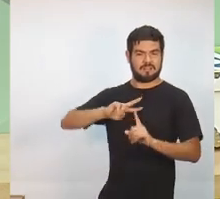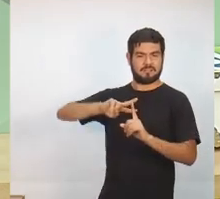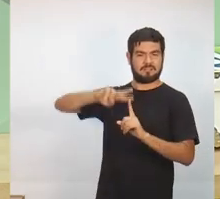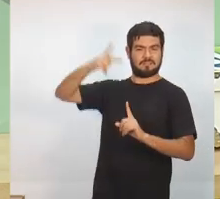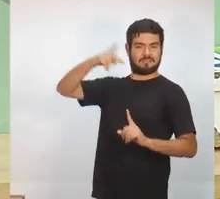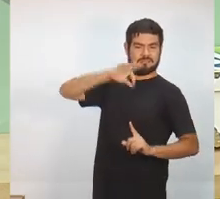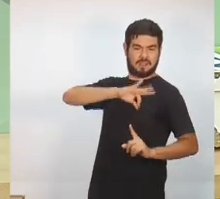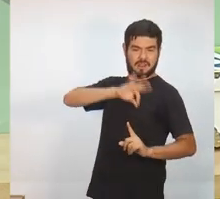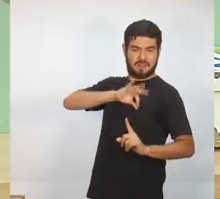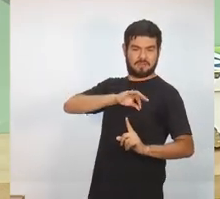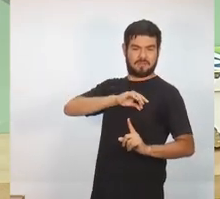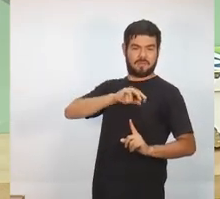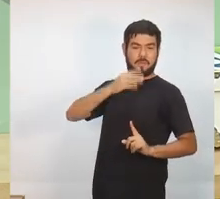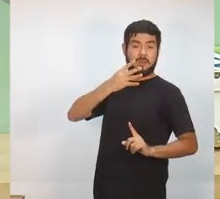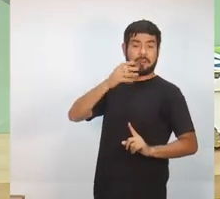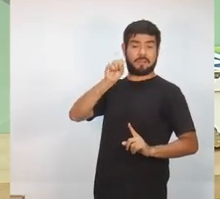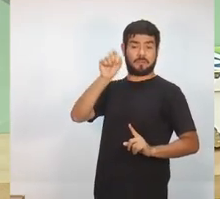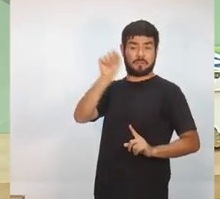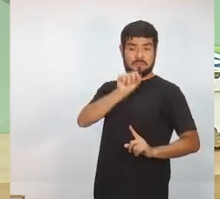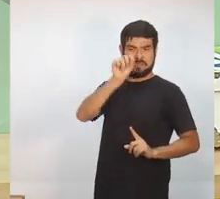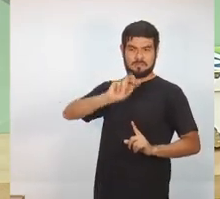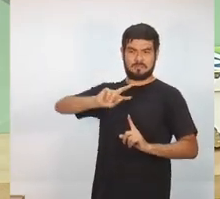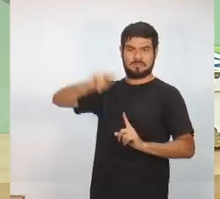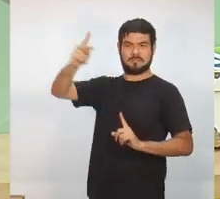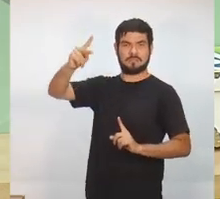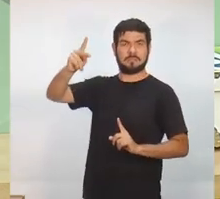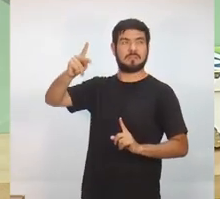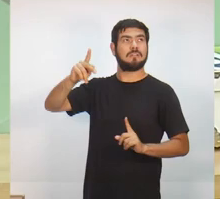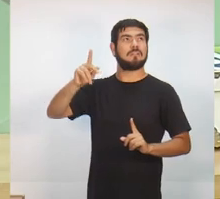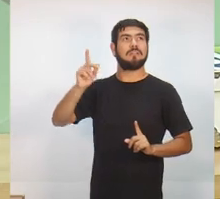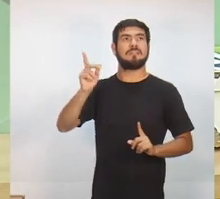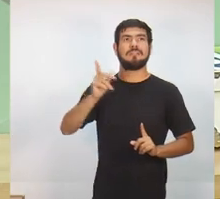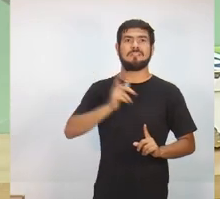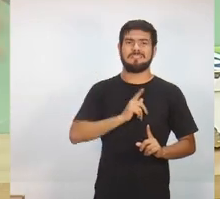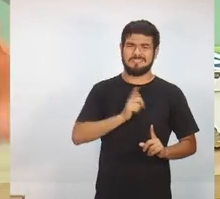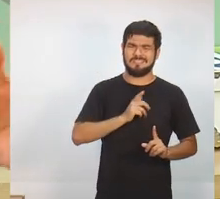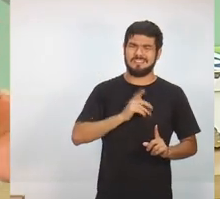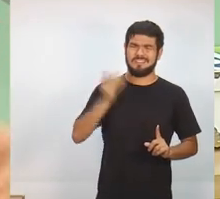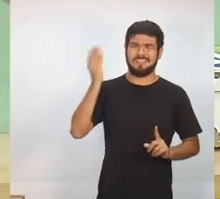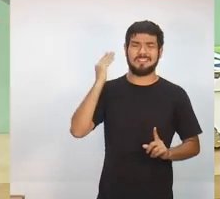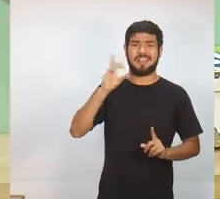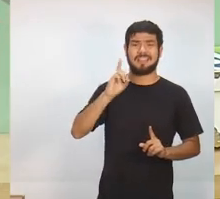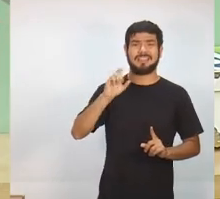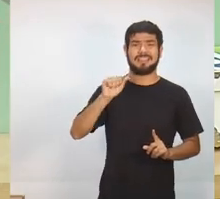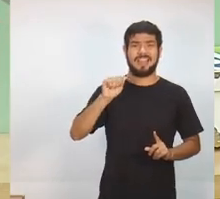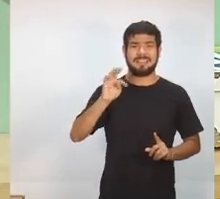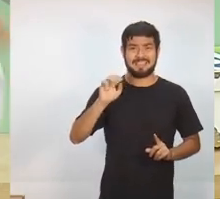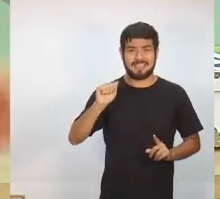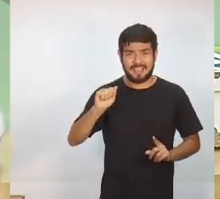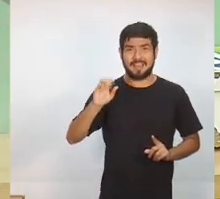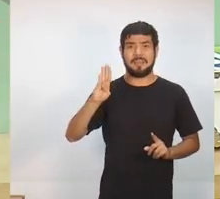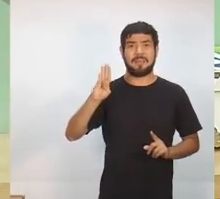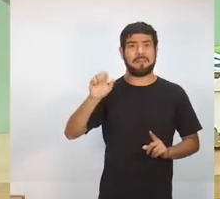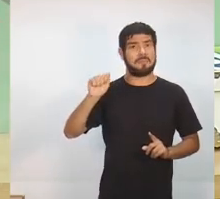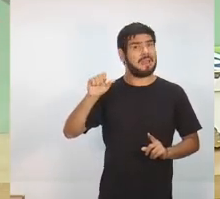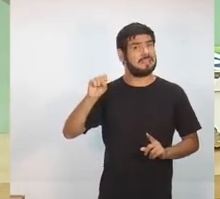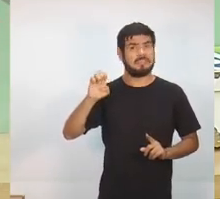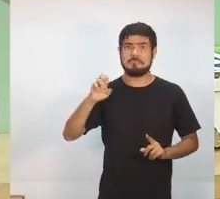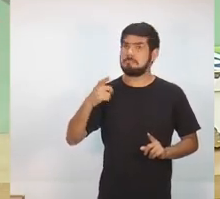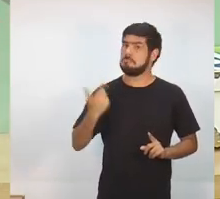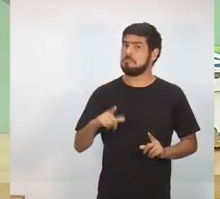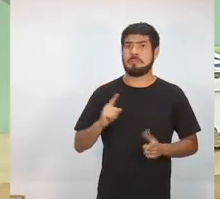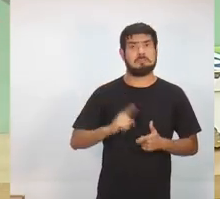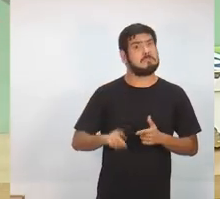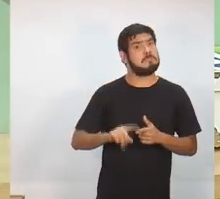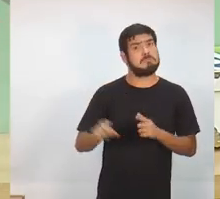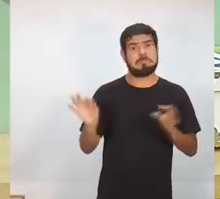% para a Polícia Militar e Polícia Civil. Tínhamos a data base. Não tinha confusão, não tinha briga. E